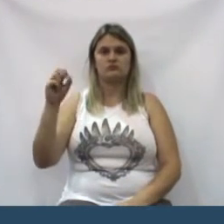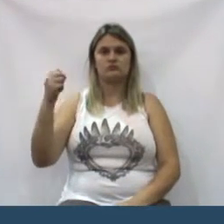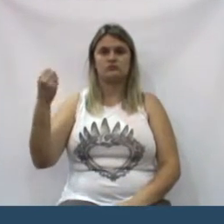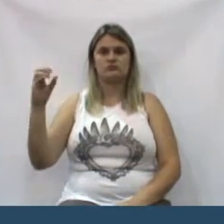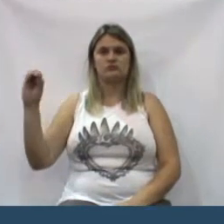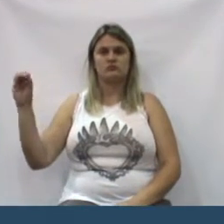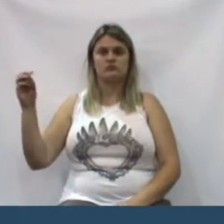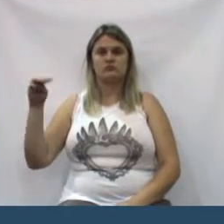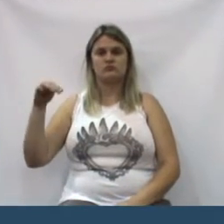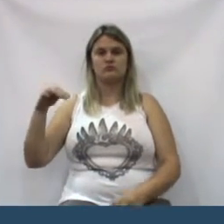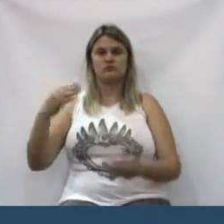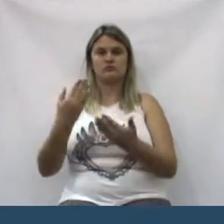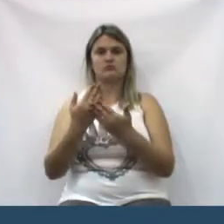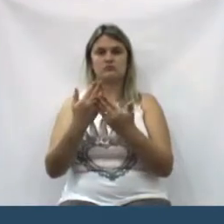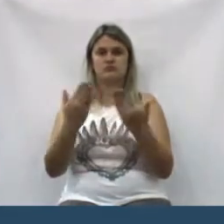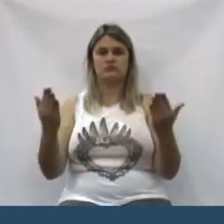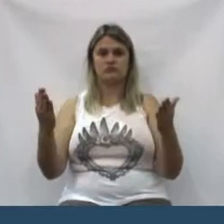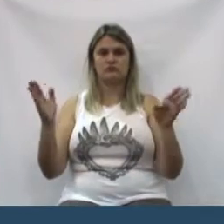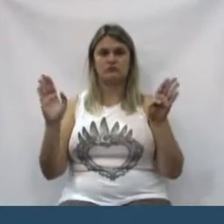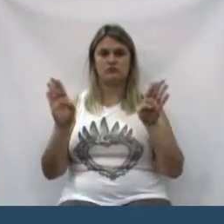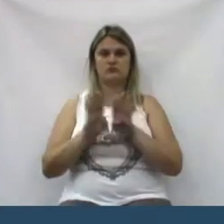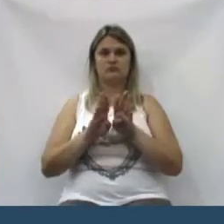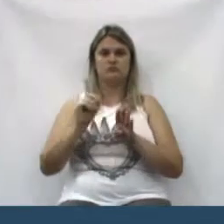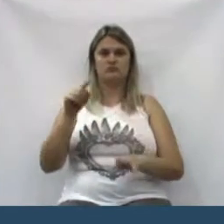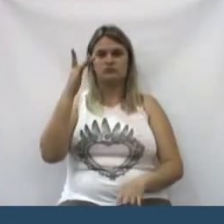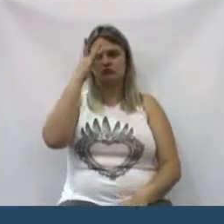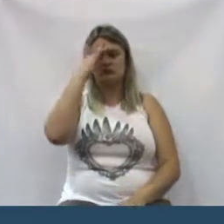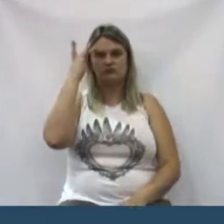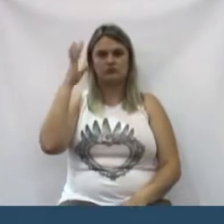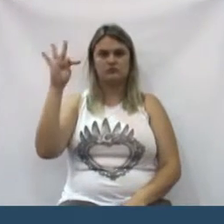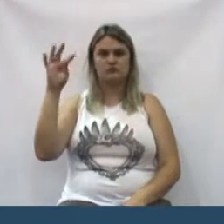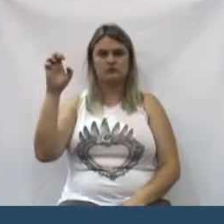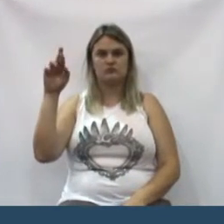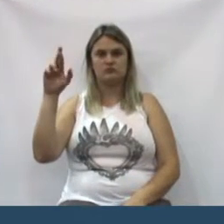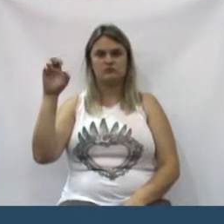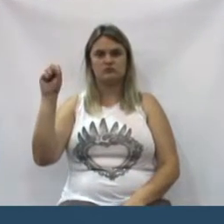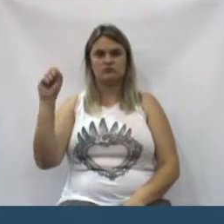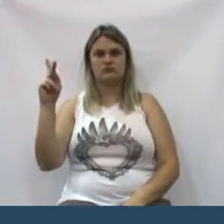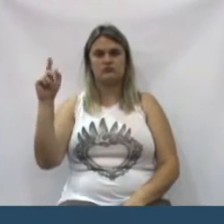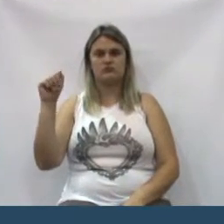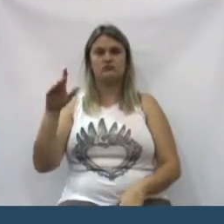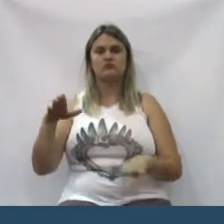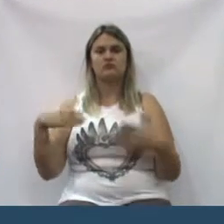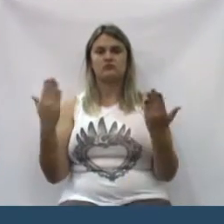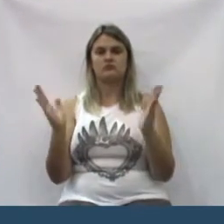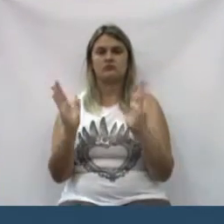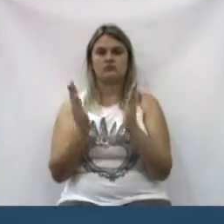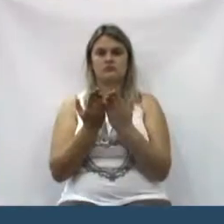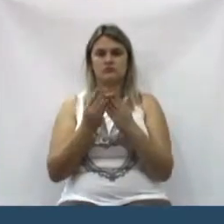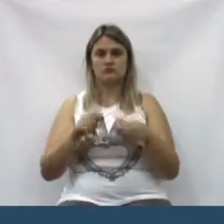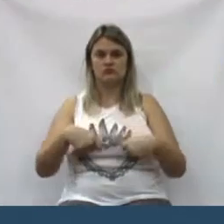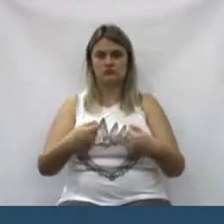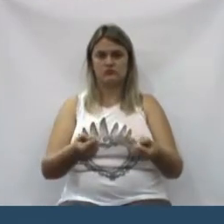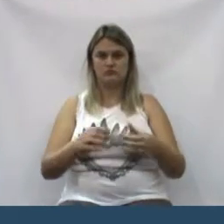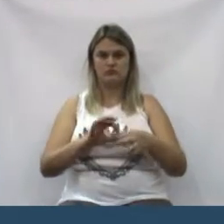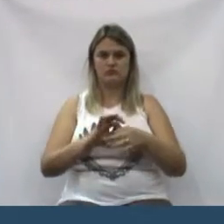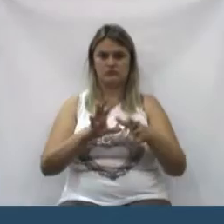que foi fechada, que é um terreno particular do Teresca. E ele se obrigou a fechar, porque quando ele cedeu esse espaço,